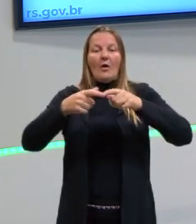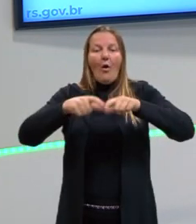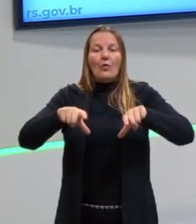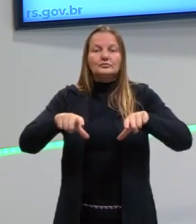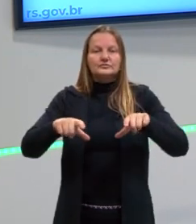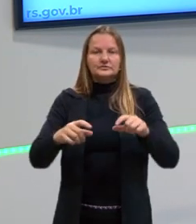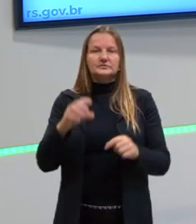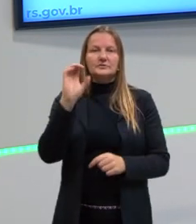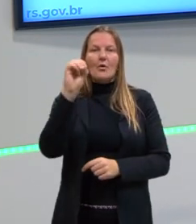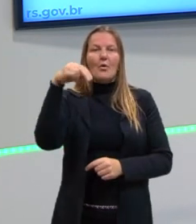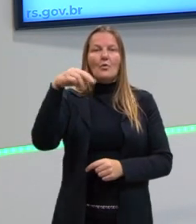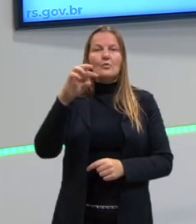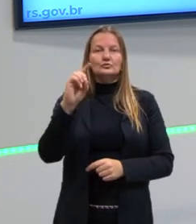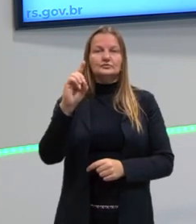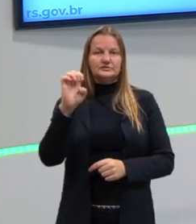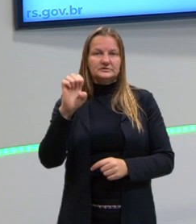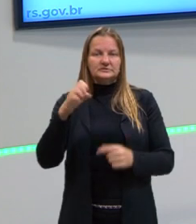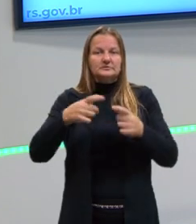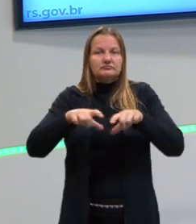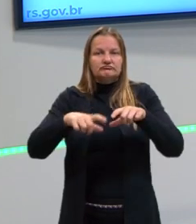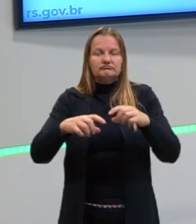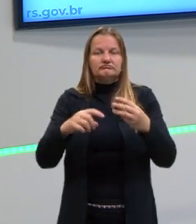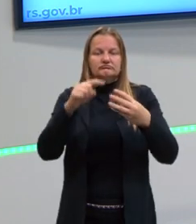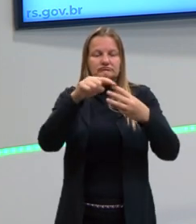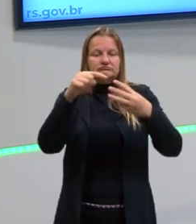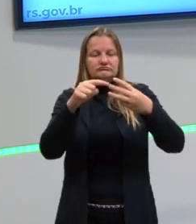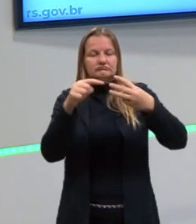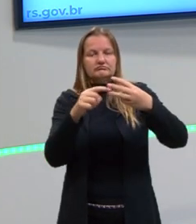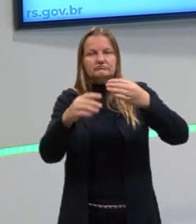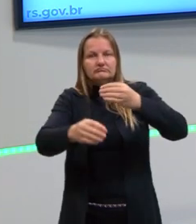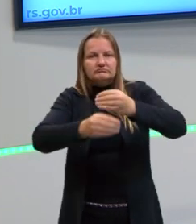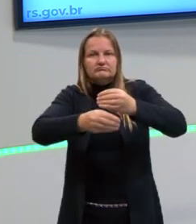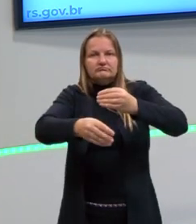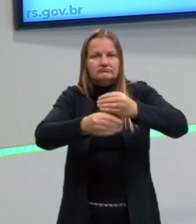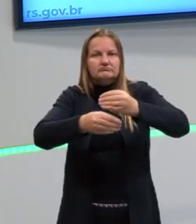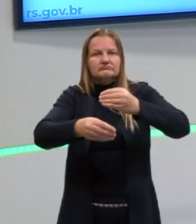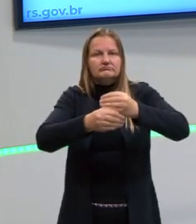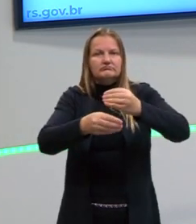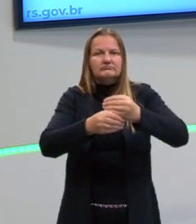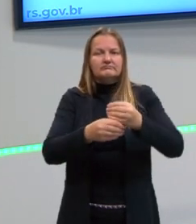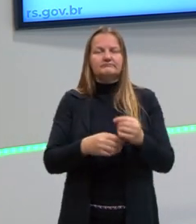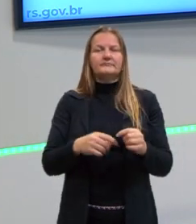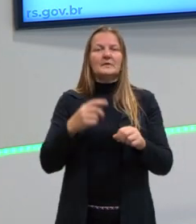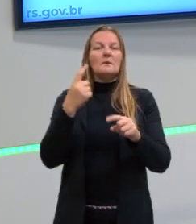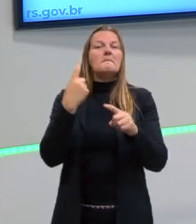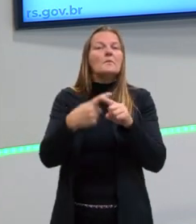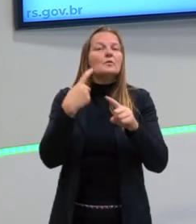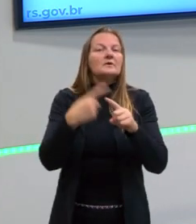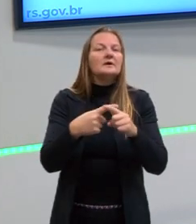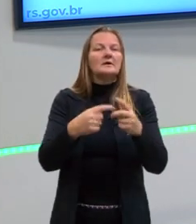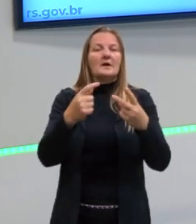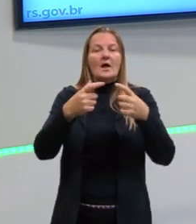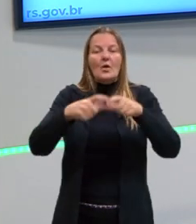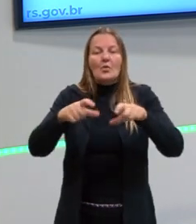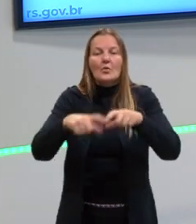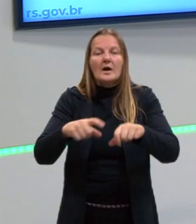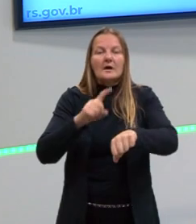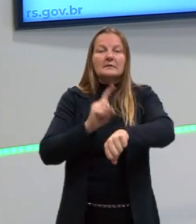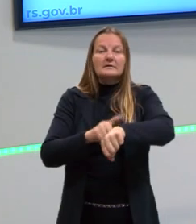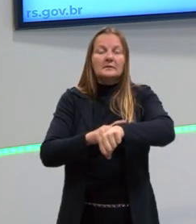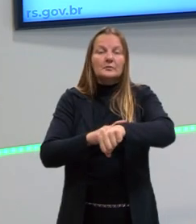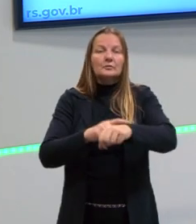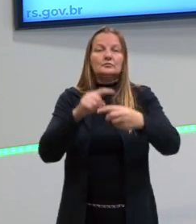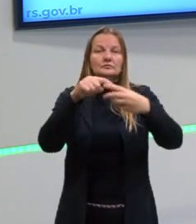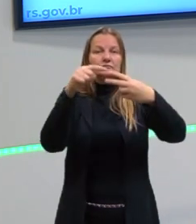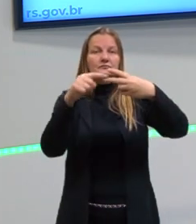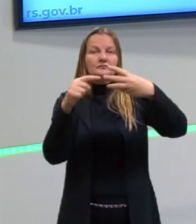falando o lugar. Tudo aquilo que dá ideia de causa, lugar e tempo, por